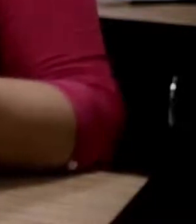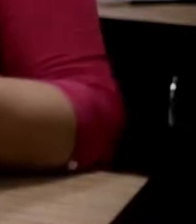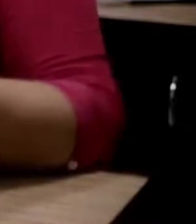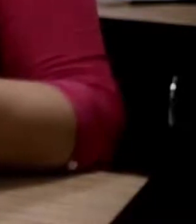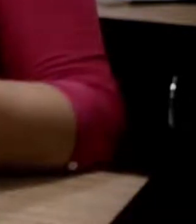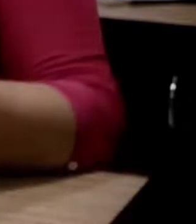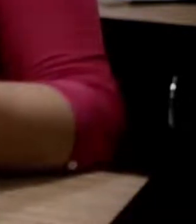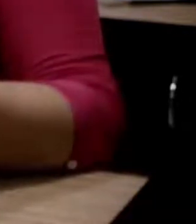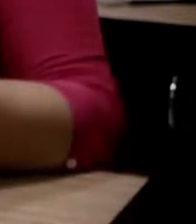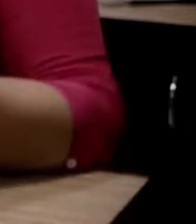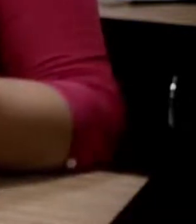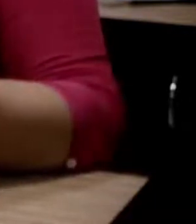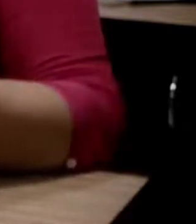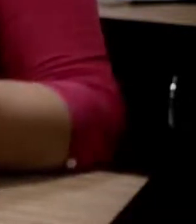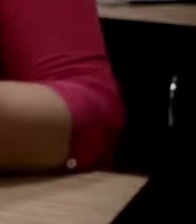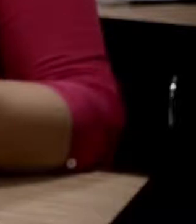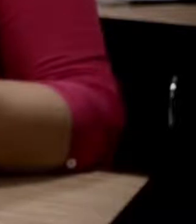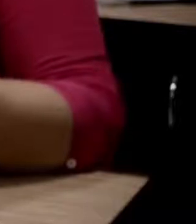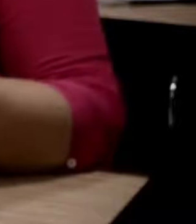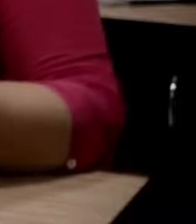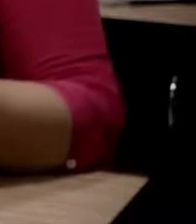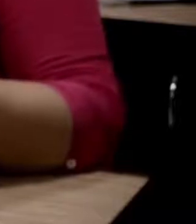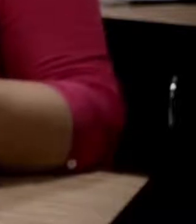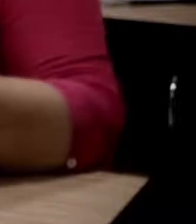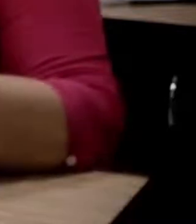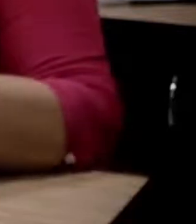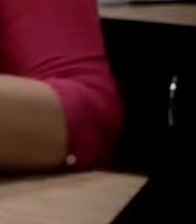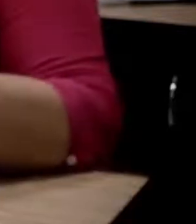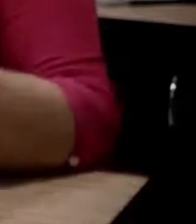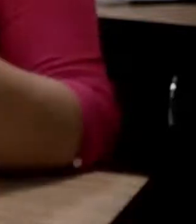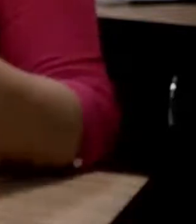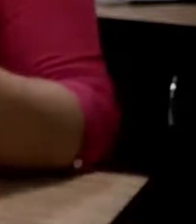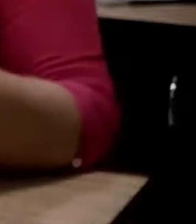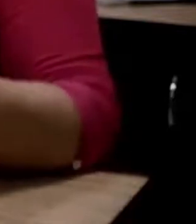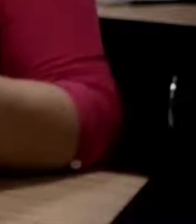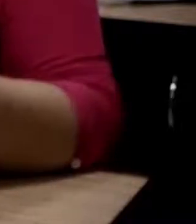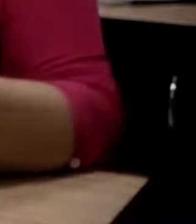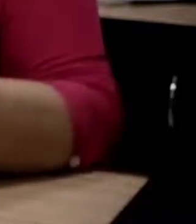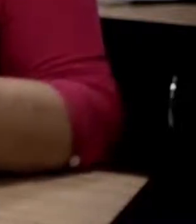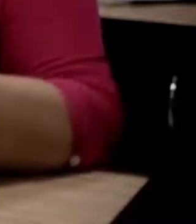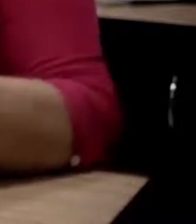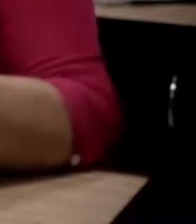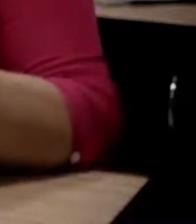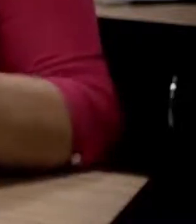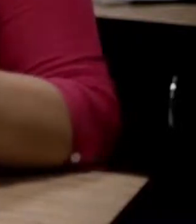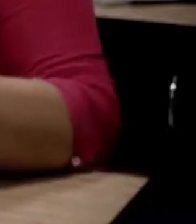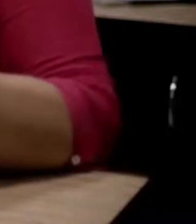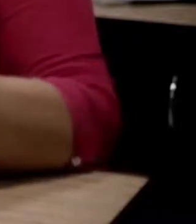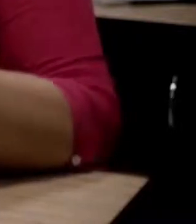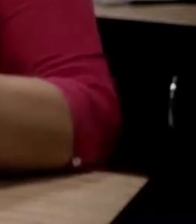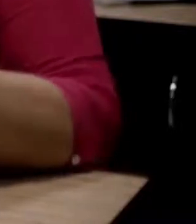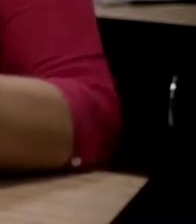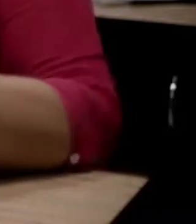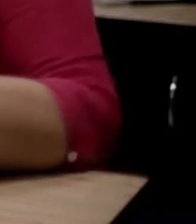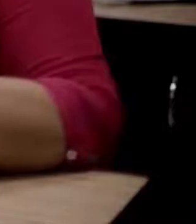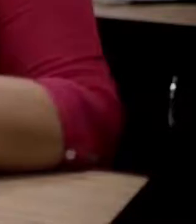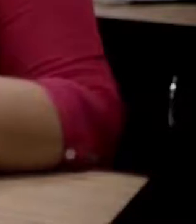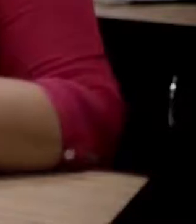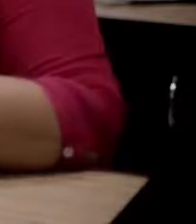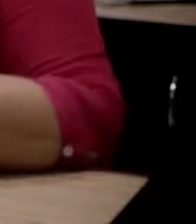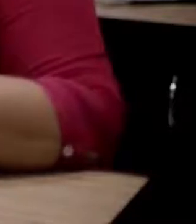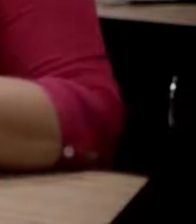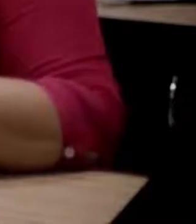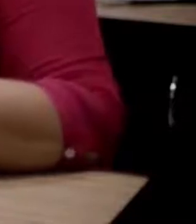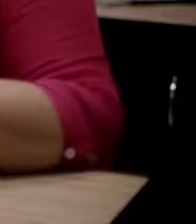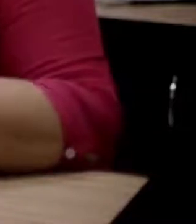gosto de escrever e fui professora durante muito tempo. Hoje, sou formadora, não é essa a minha